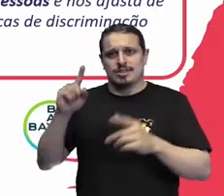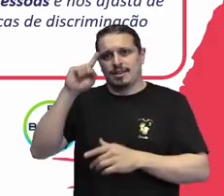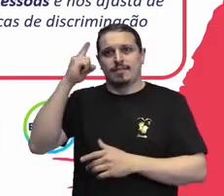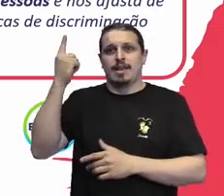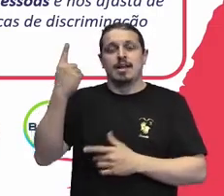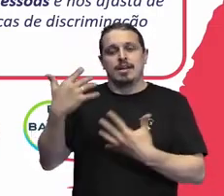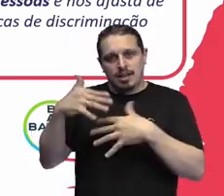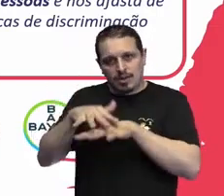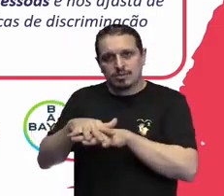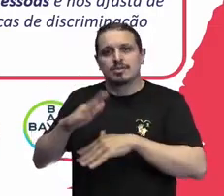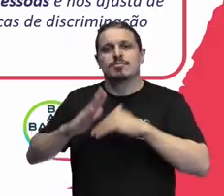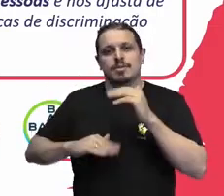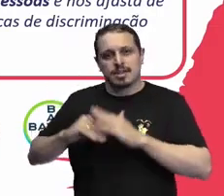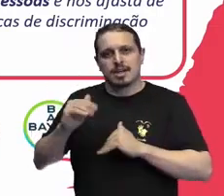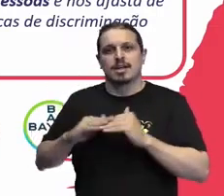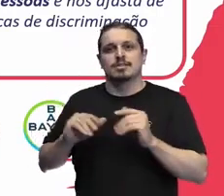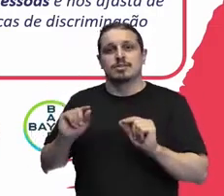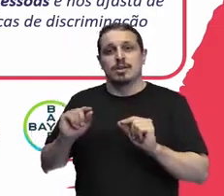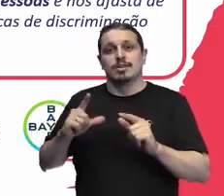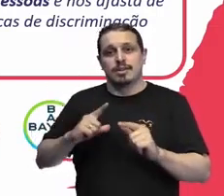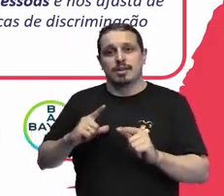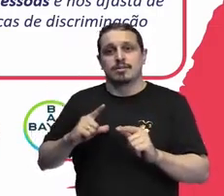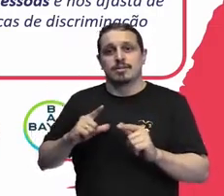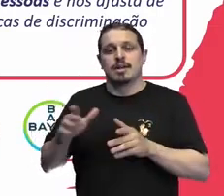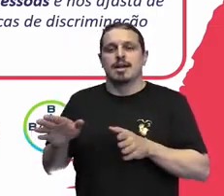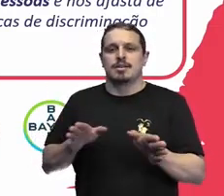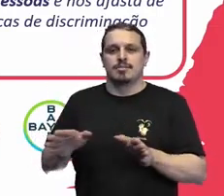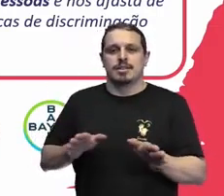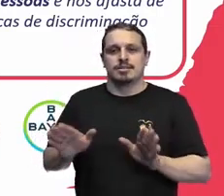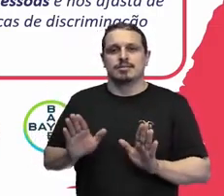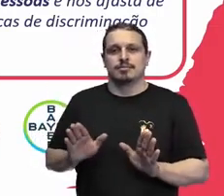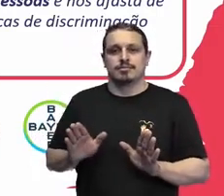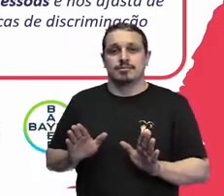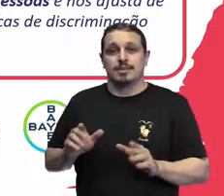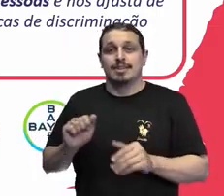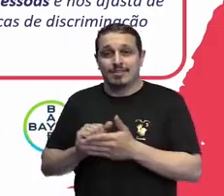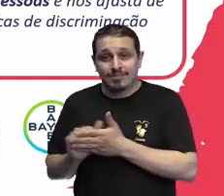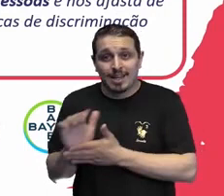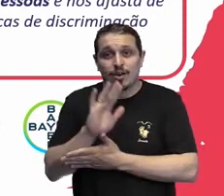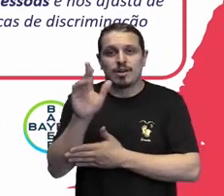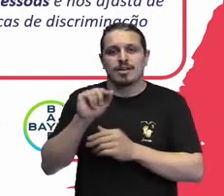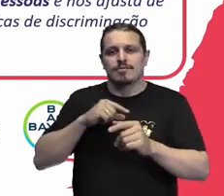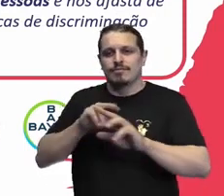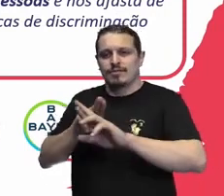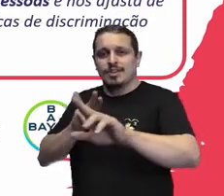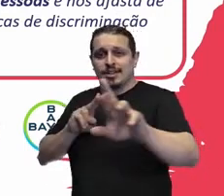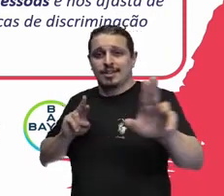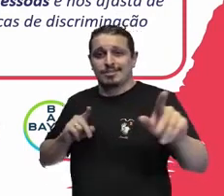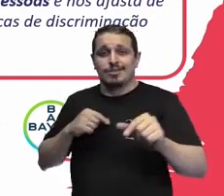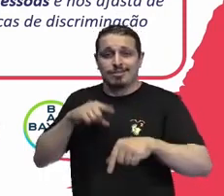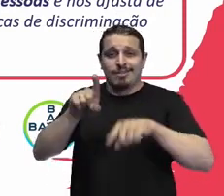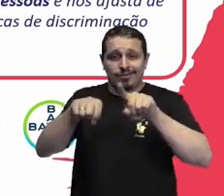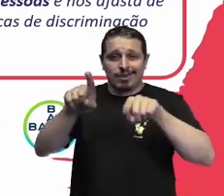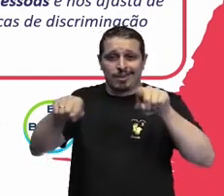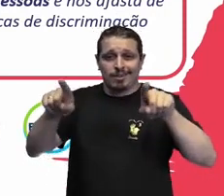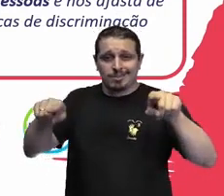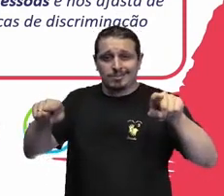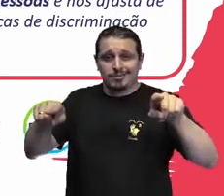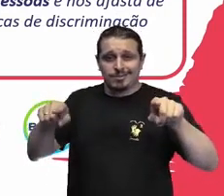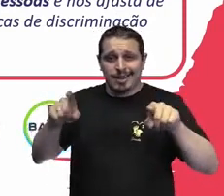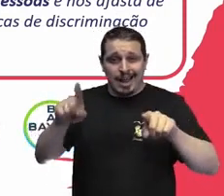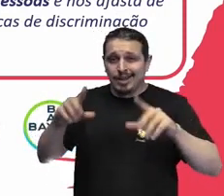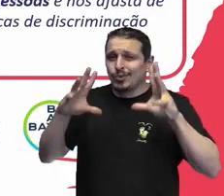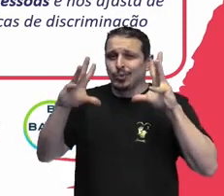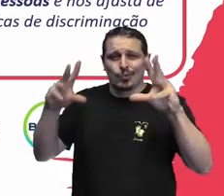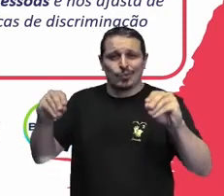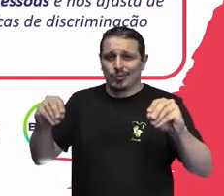a prática da inclusão e da valorização das diferenças dentro da organização acho que todo mundo sai ganhando com isso e